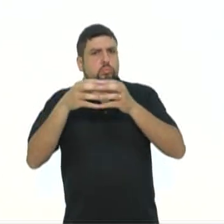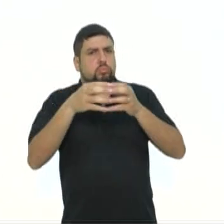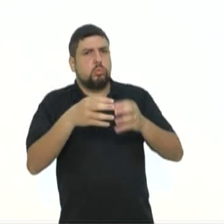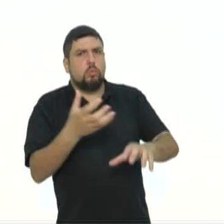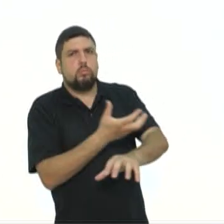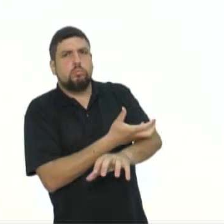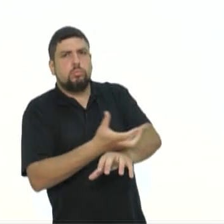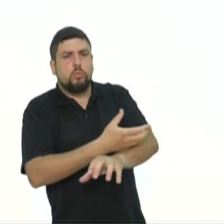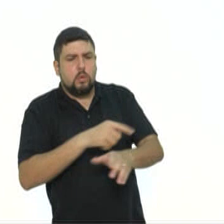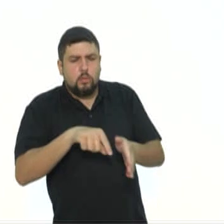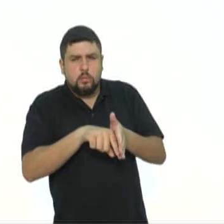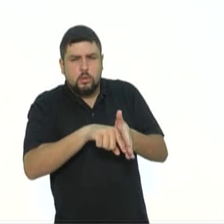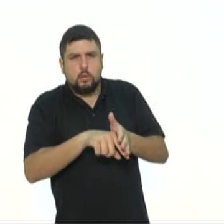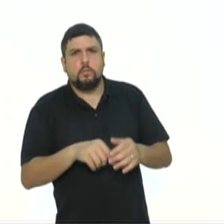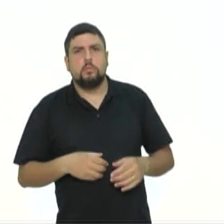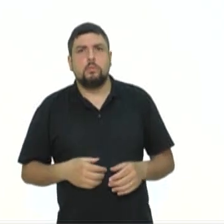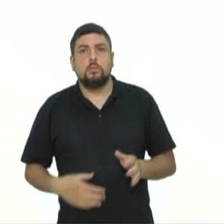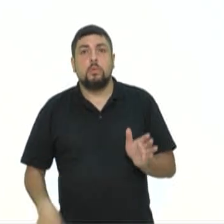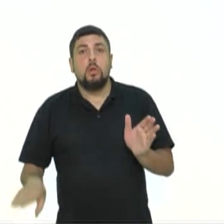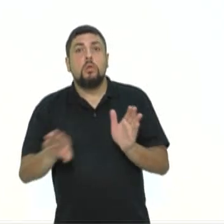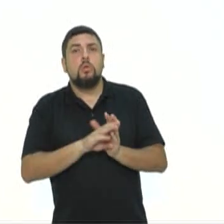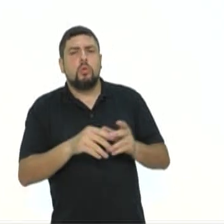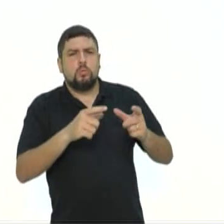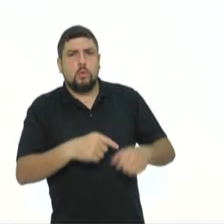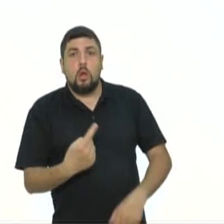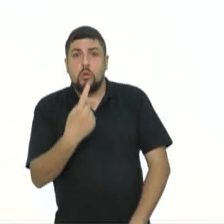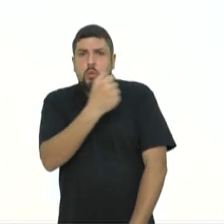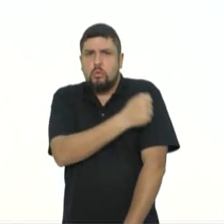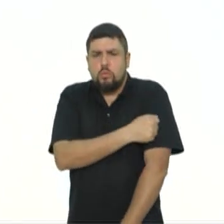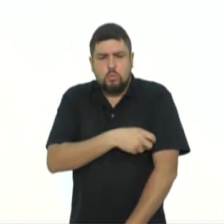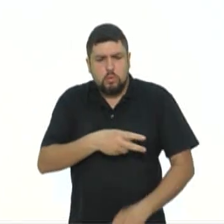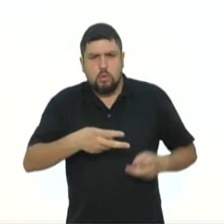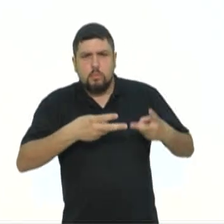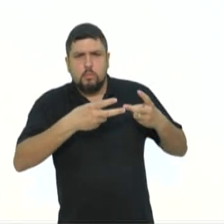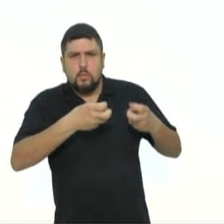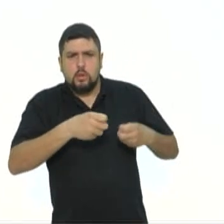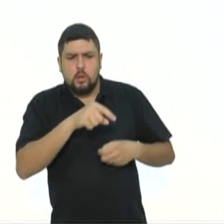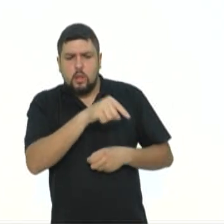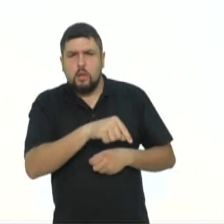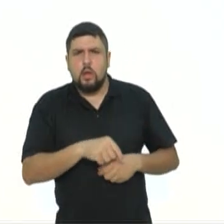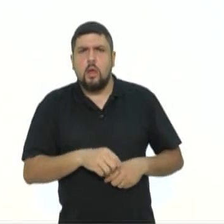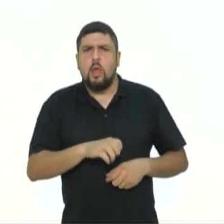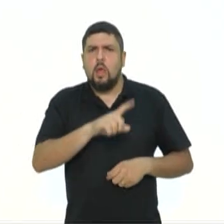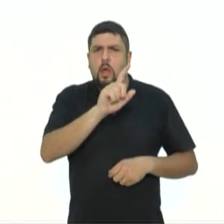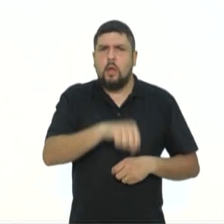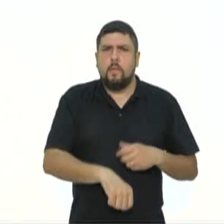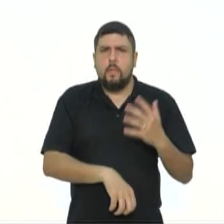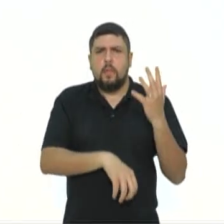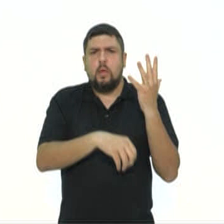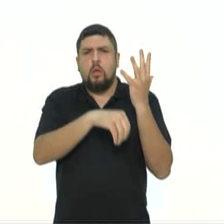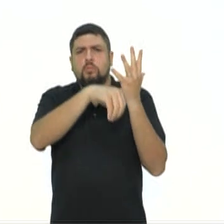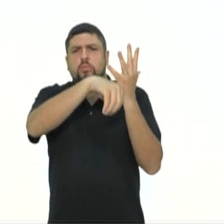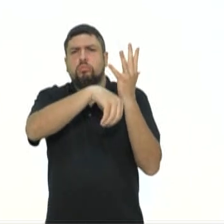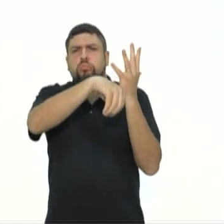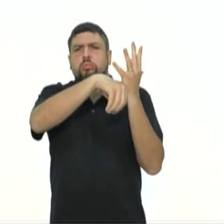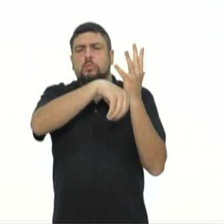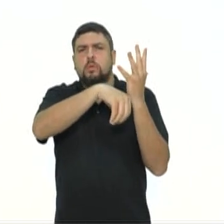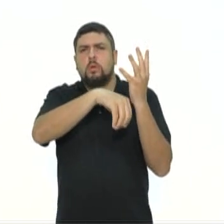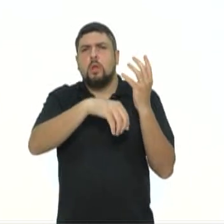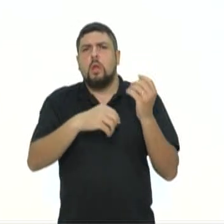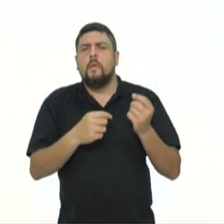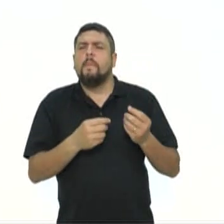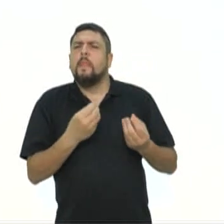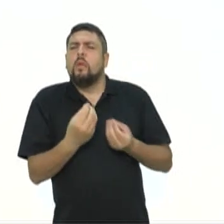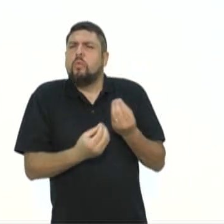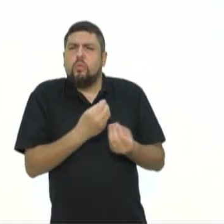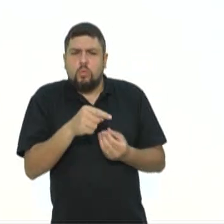de plantas. Ao chegar ao local, um aluno observou uma espécie e disse que se tratava de uma angiosperma. Que característica pode ter